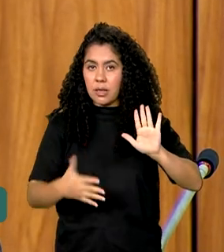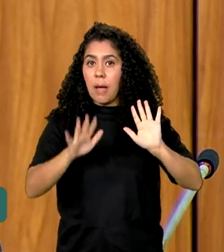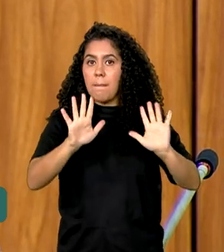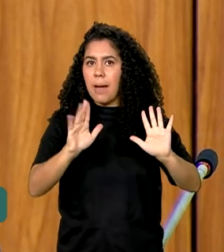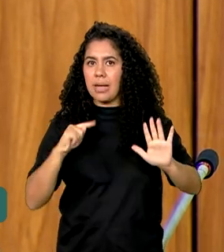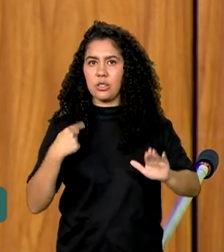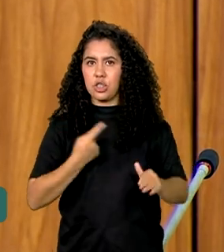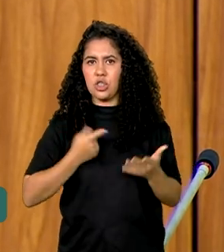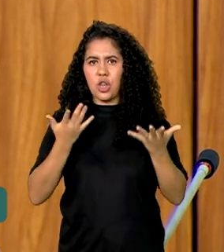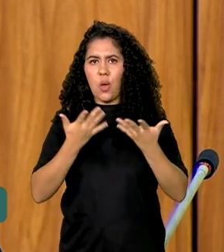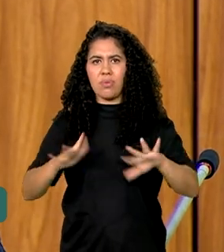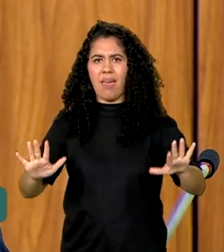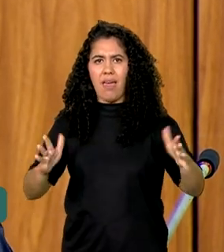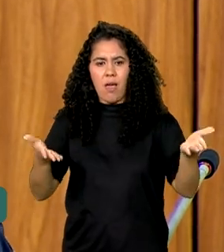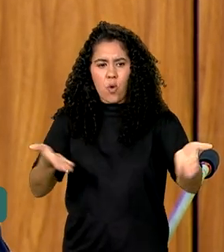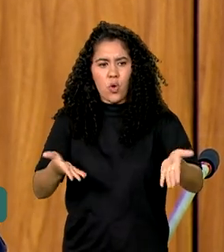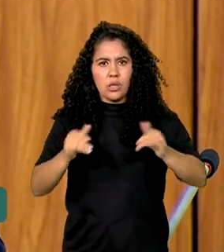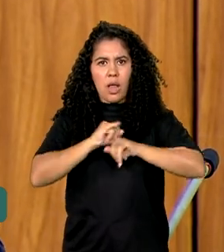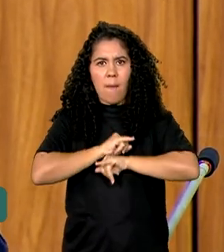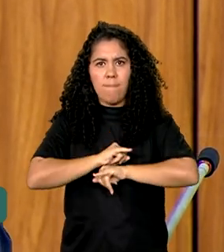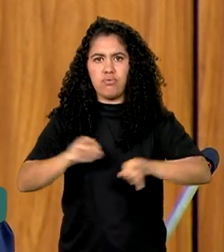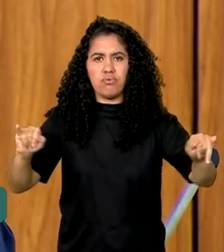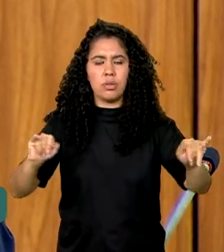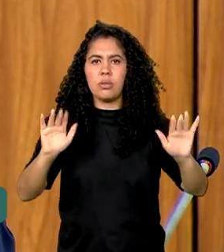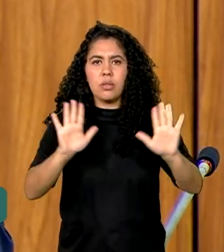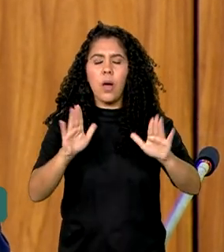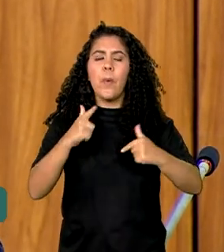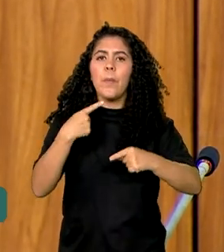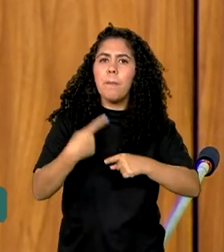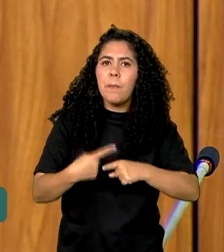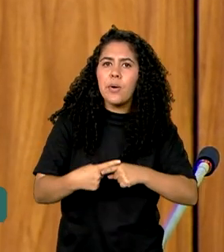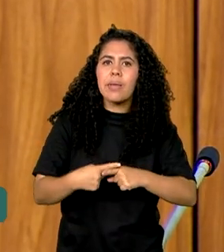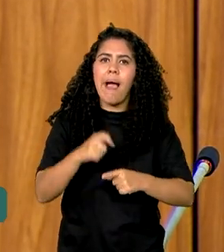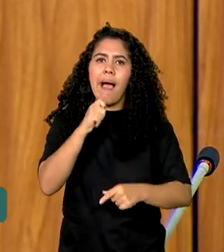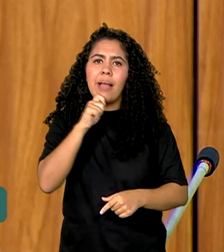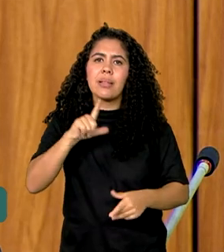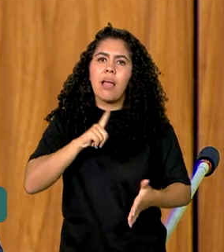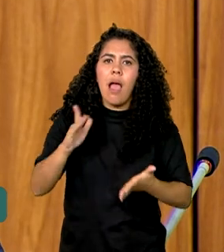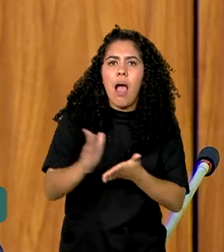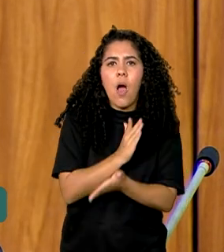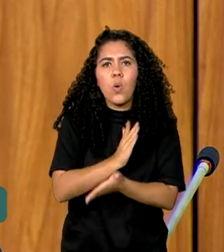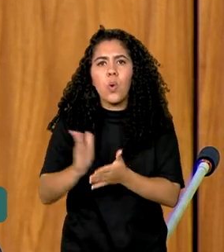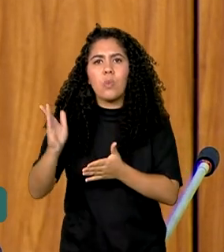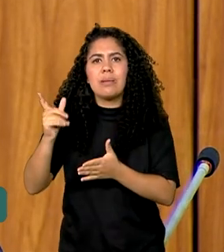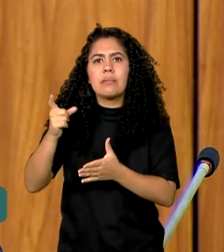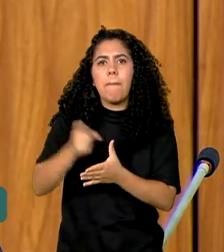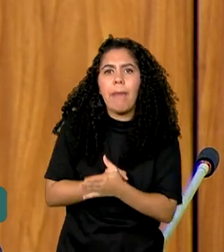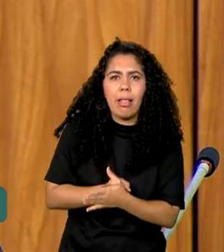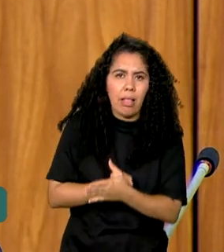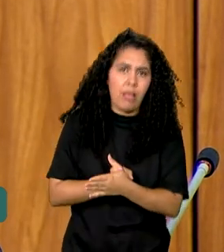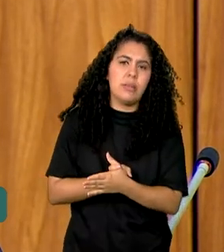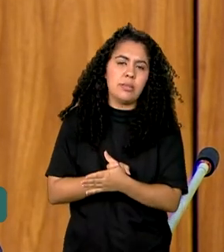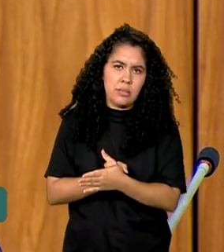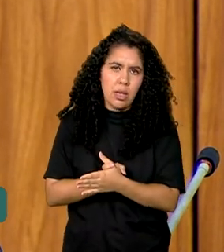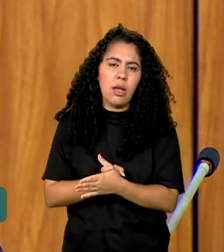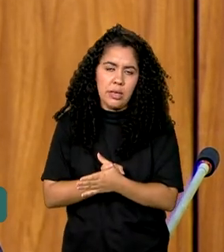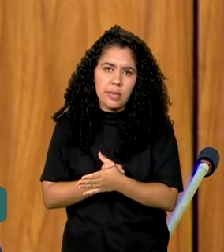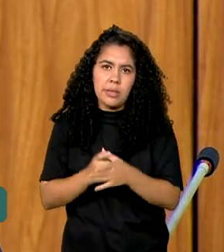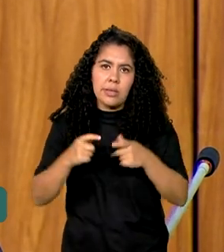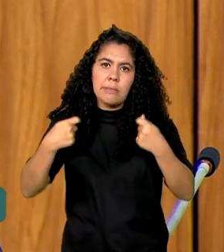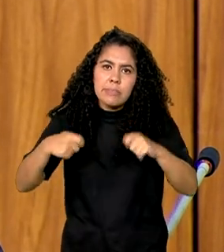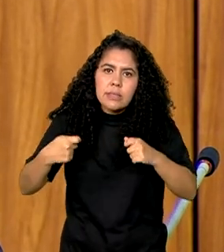anunciar aqui, porque ainda há pendências que as